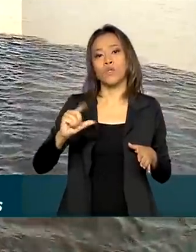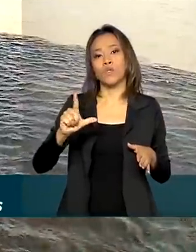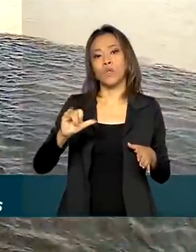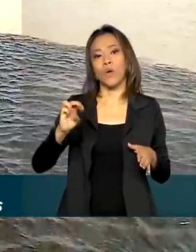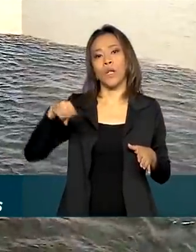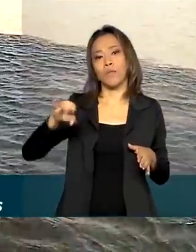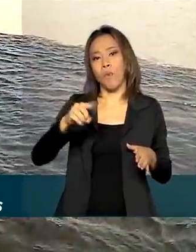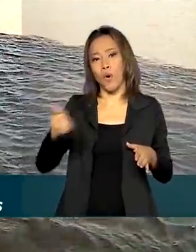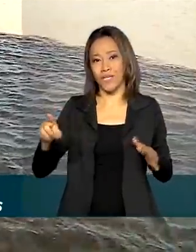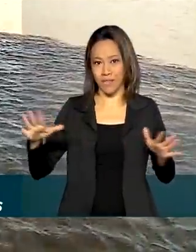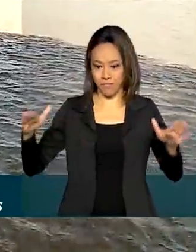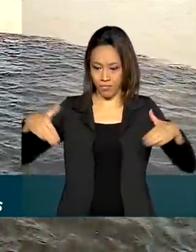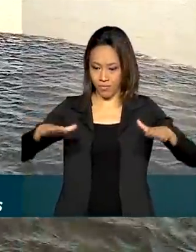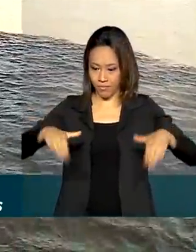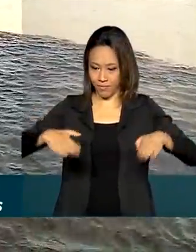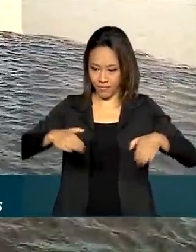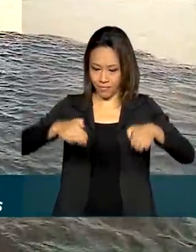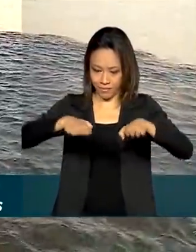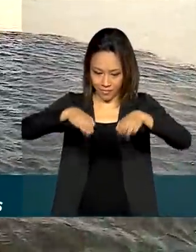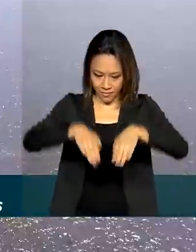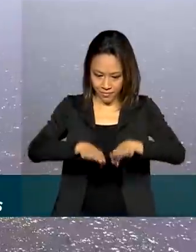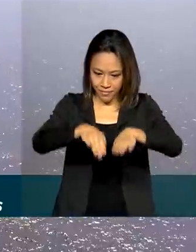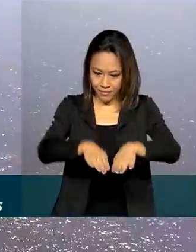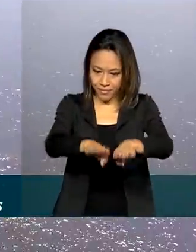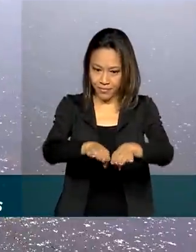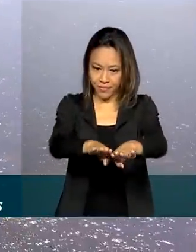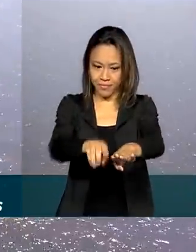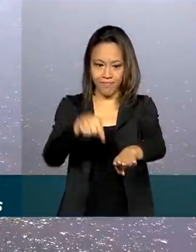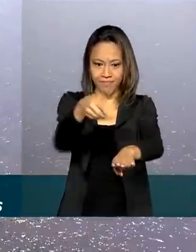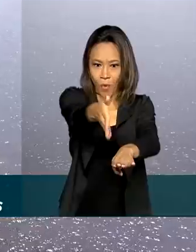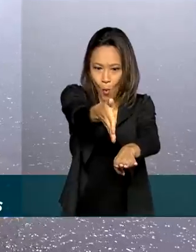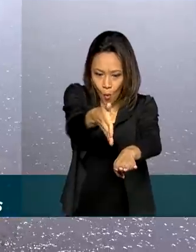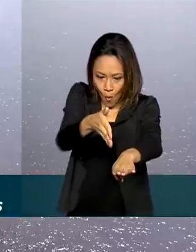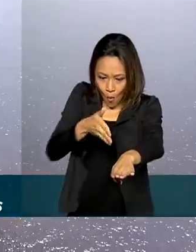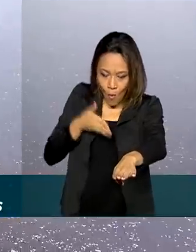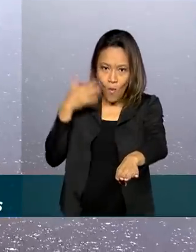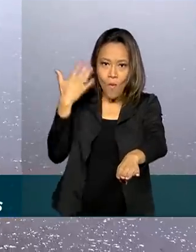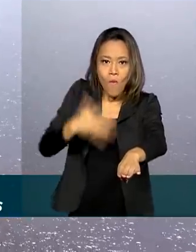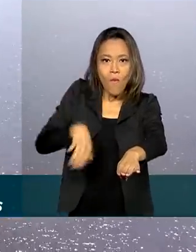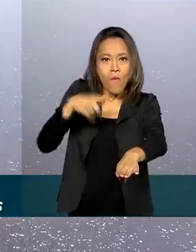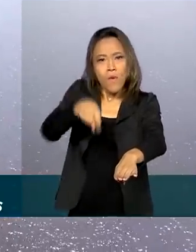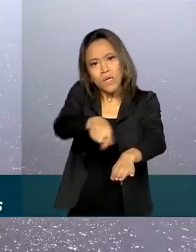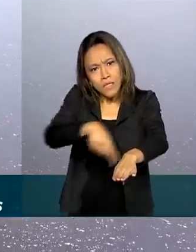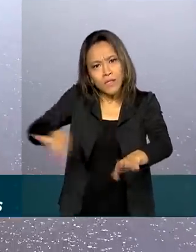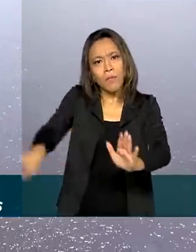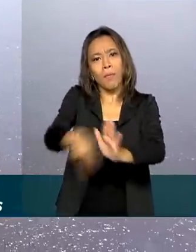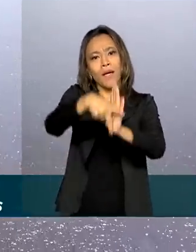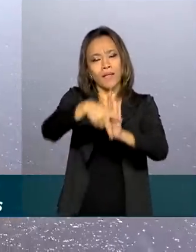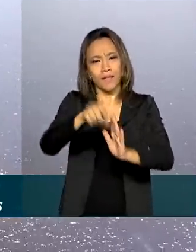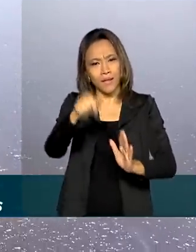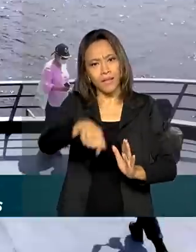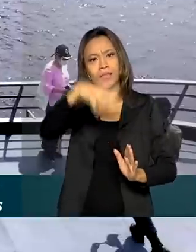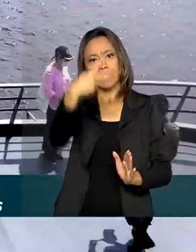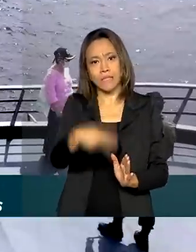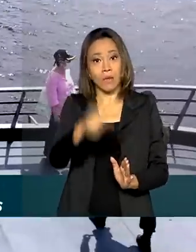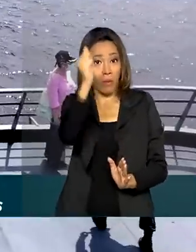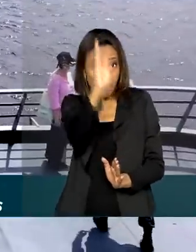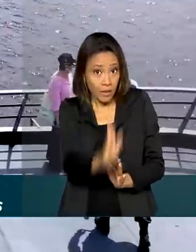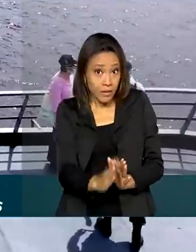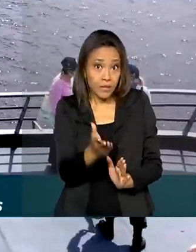famoso cartão postal do Encontro das Águas, patrimônio cultural natural brasileiro desde 2010,